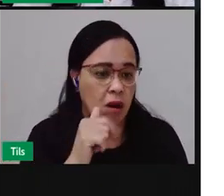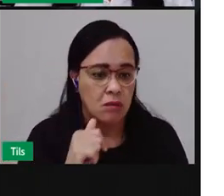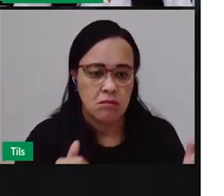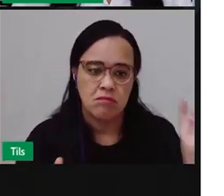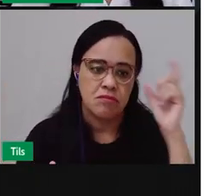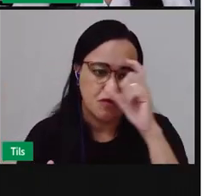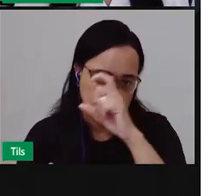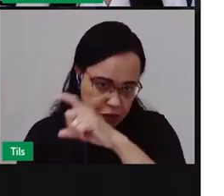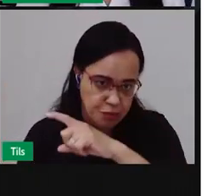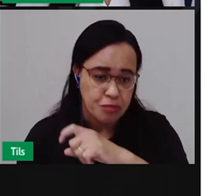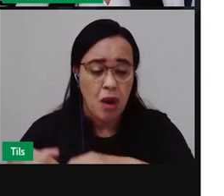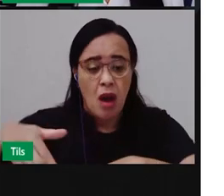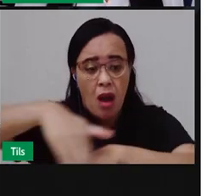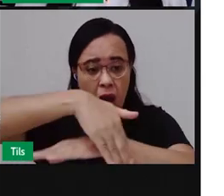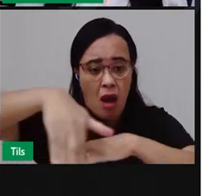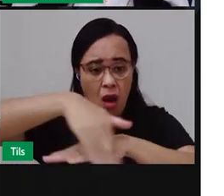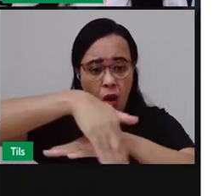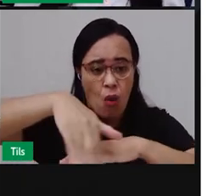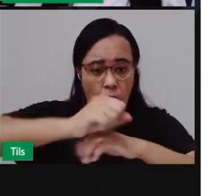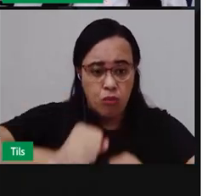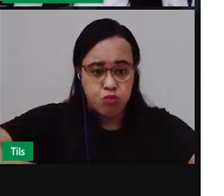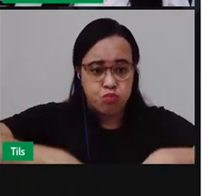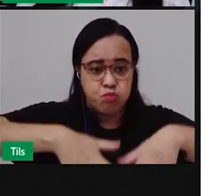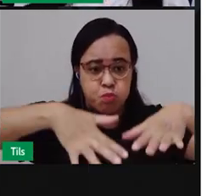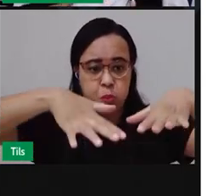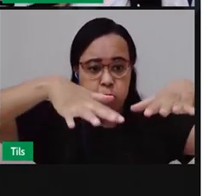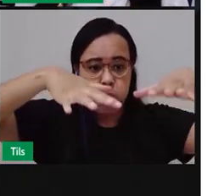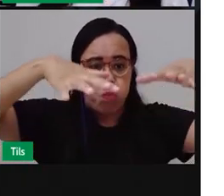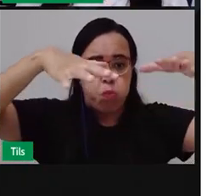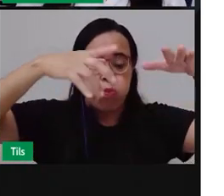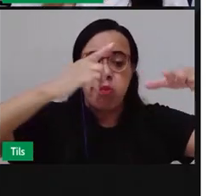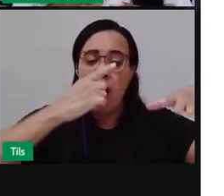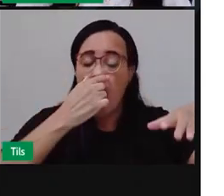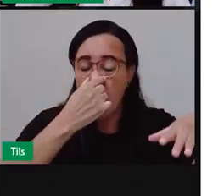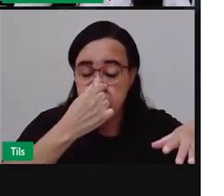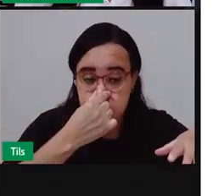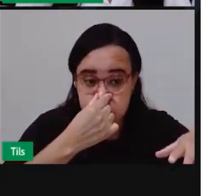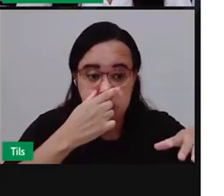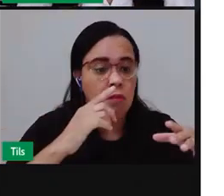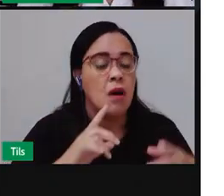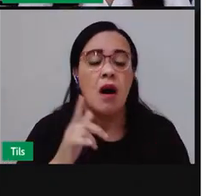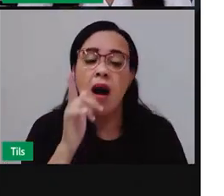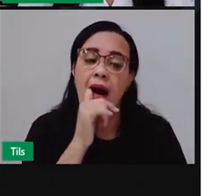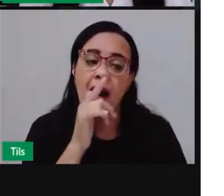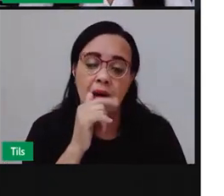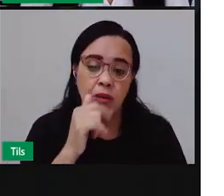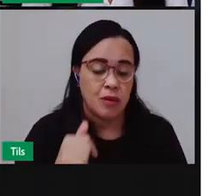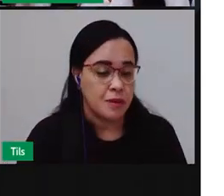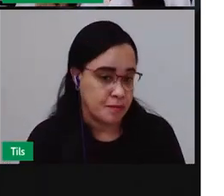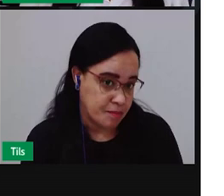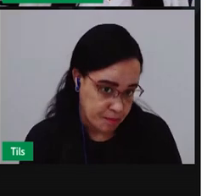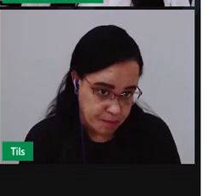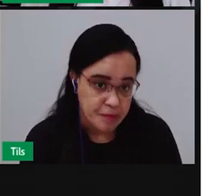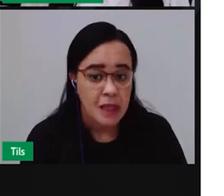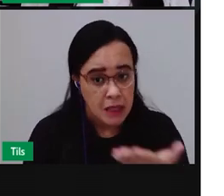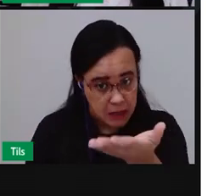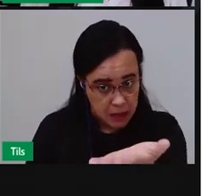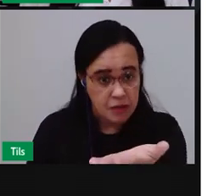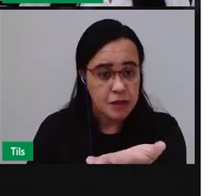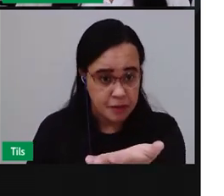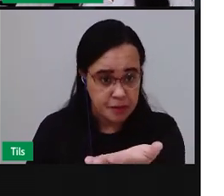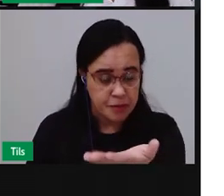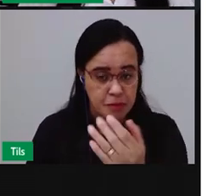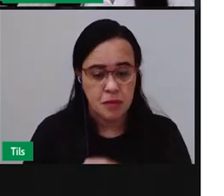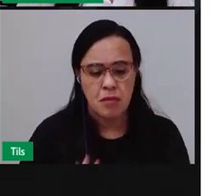deixar a rua alagada. Vai ter um acúmulo de água muito grande na rua, causando um alagamento. Aí, na rua de